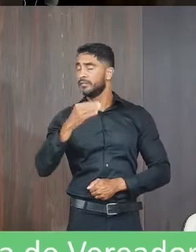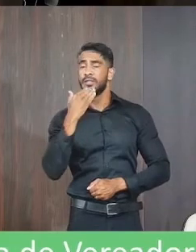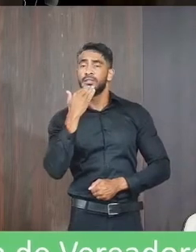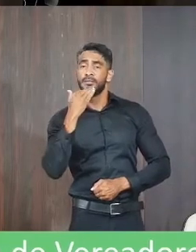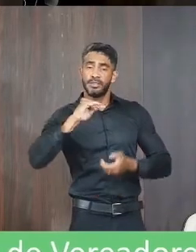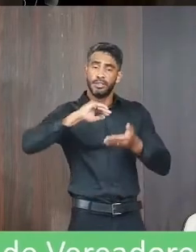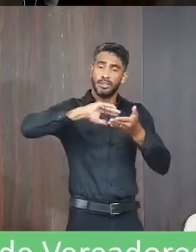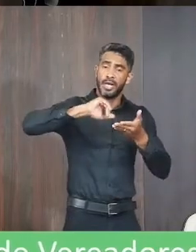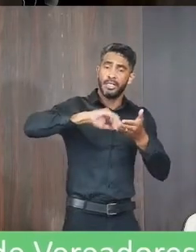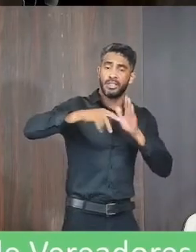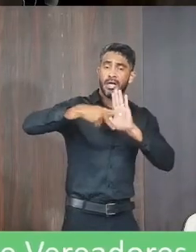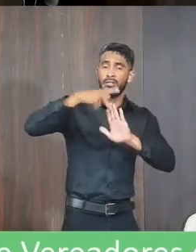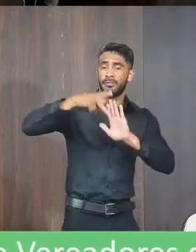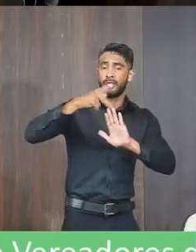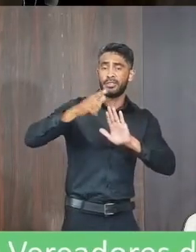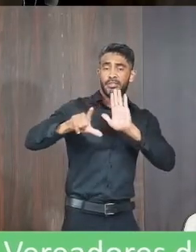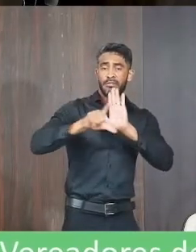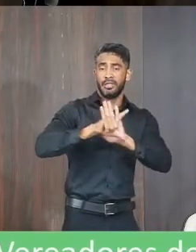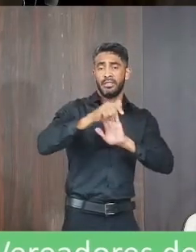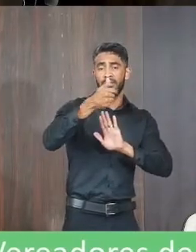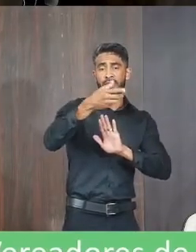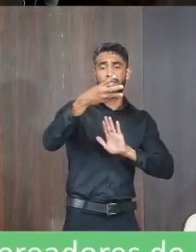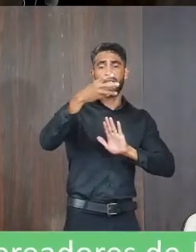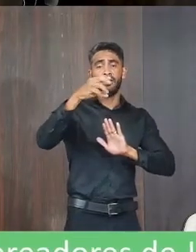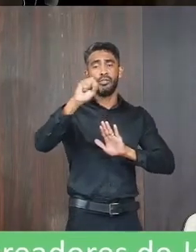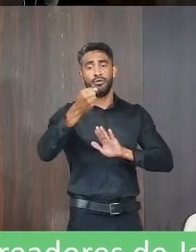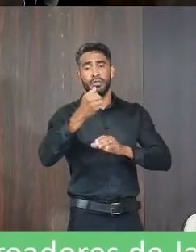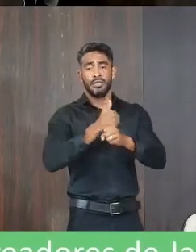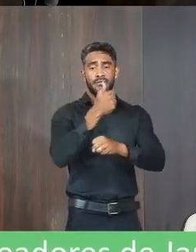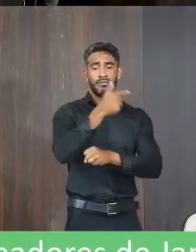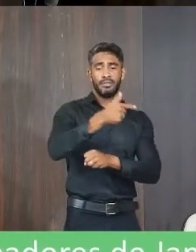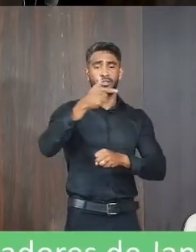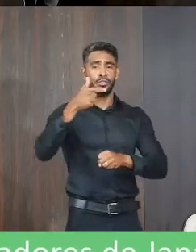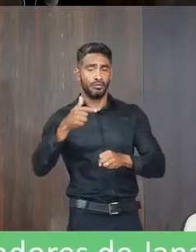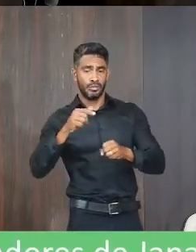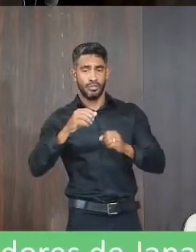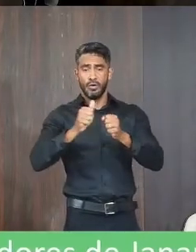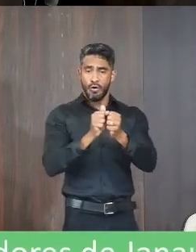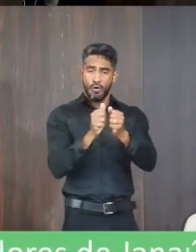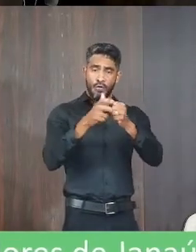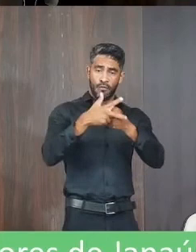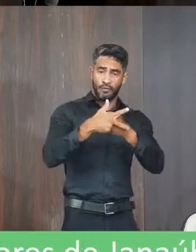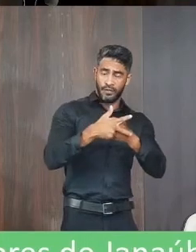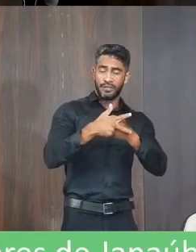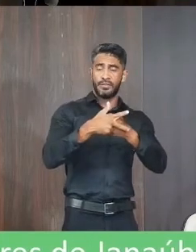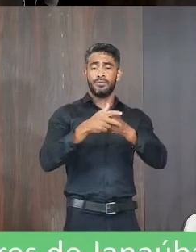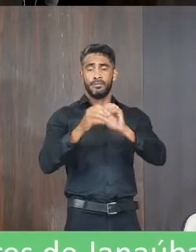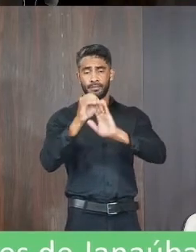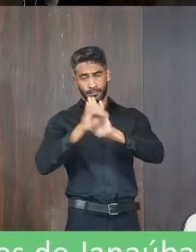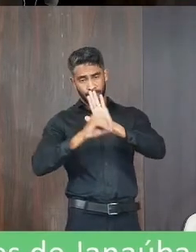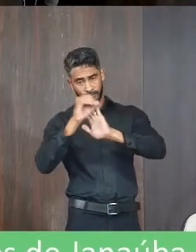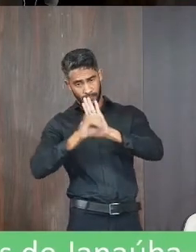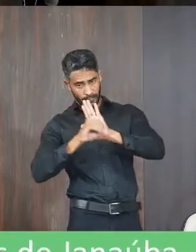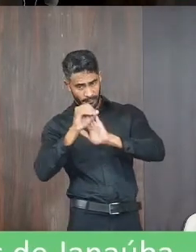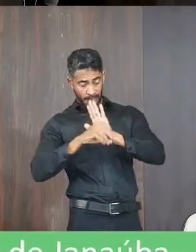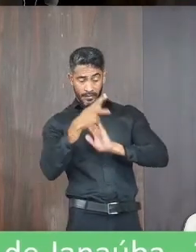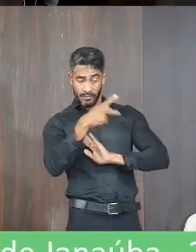solicitando a retirada do projeto de lei 038-2022, ofício do gabinete do vereador João Pereira da Silva,